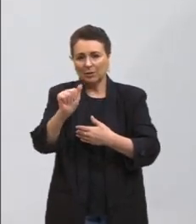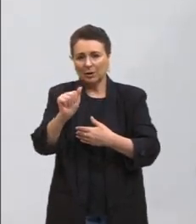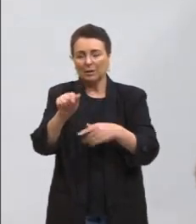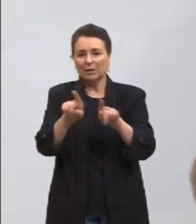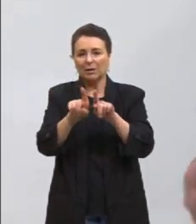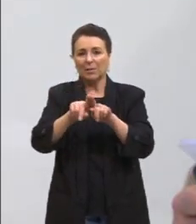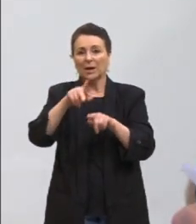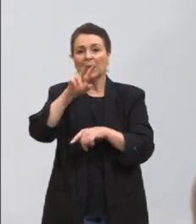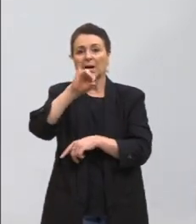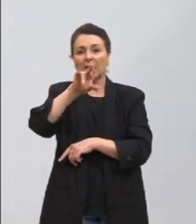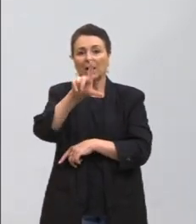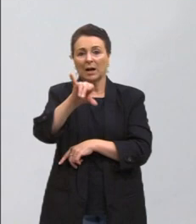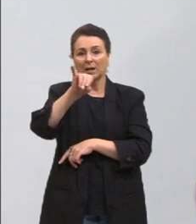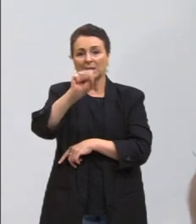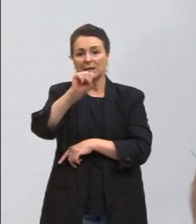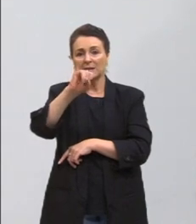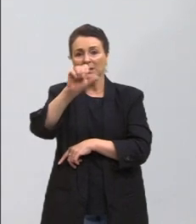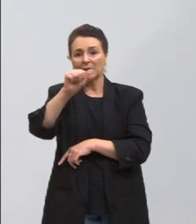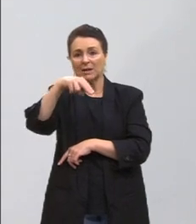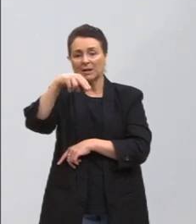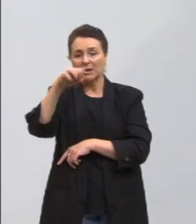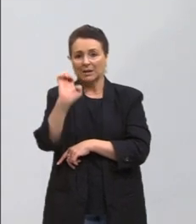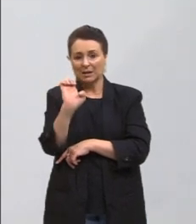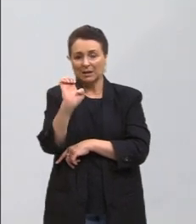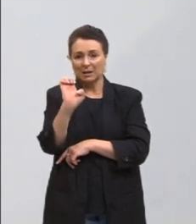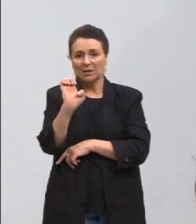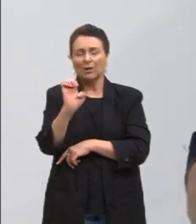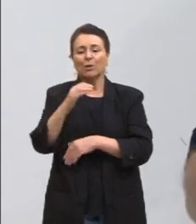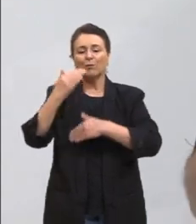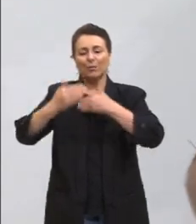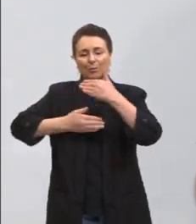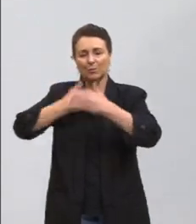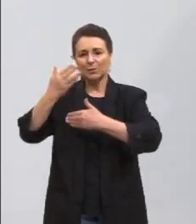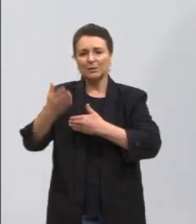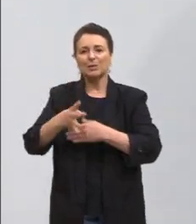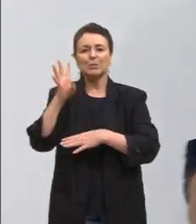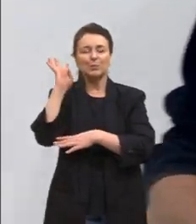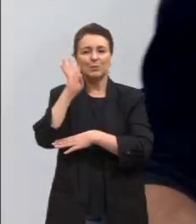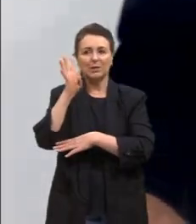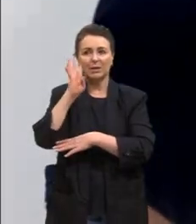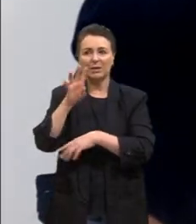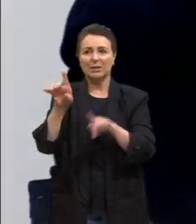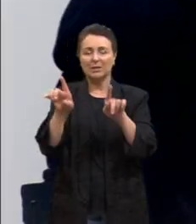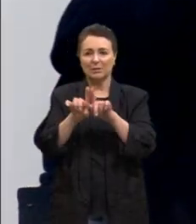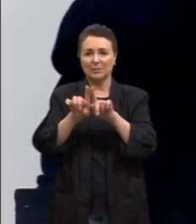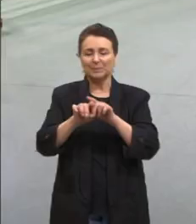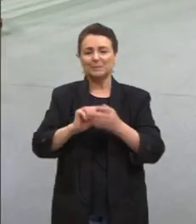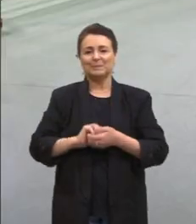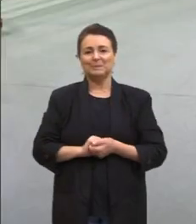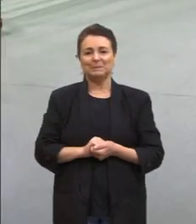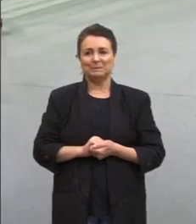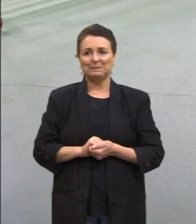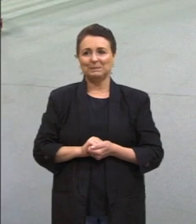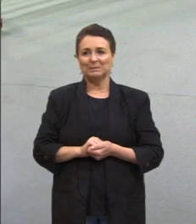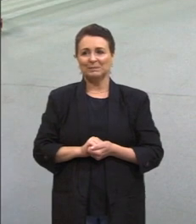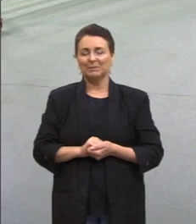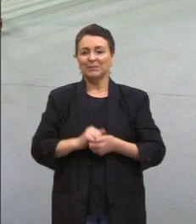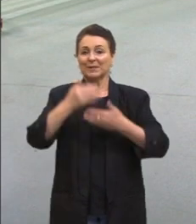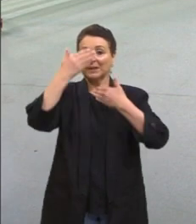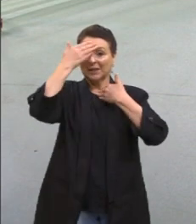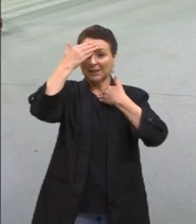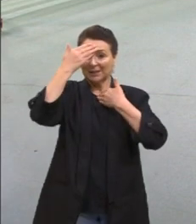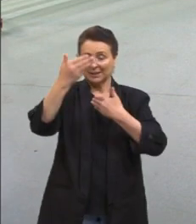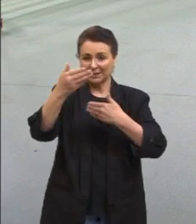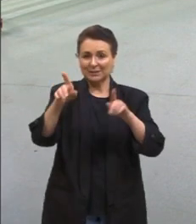também sugeria, foi um processo muito bacana, essa da minha parte, por favor, professores. Eu agradeço